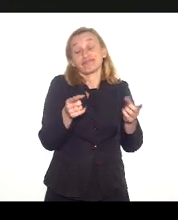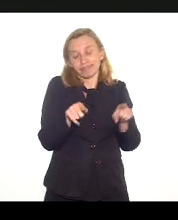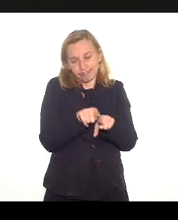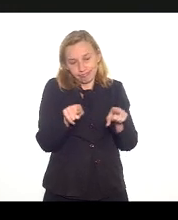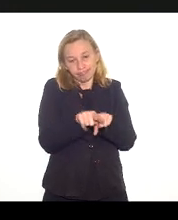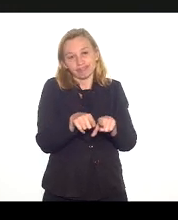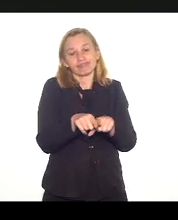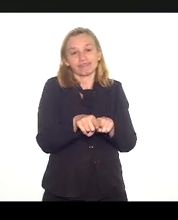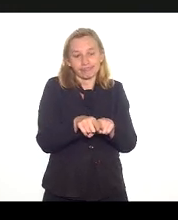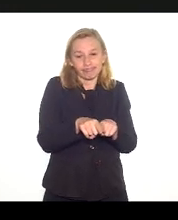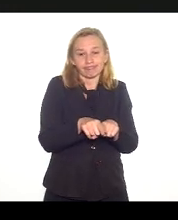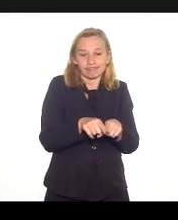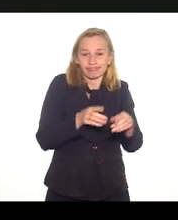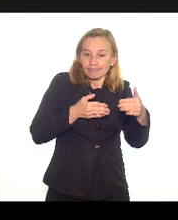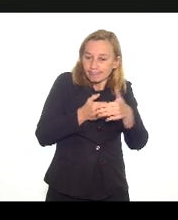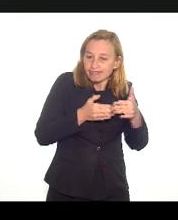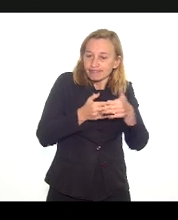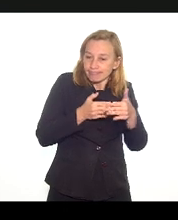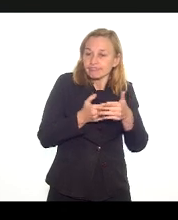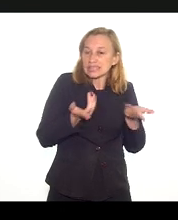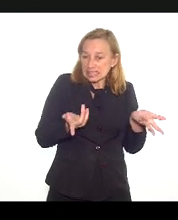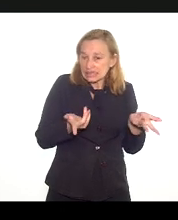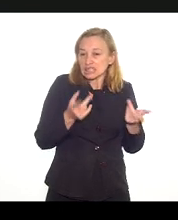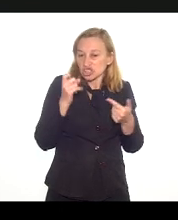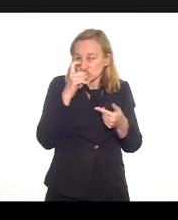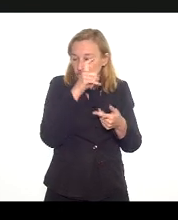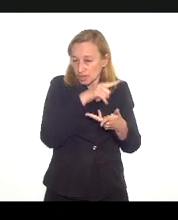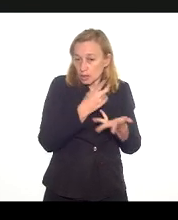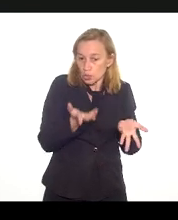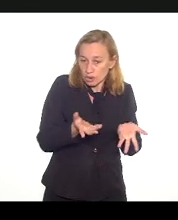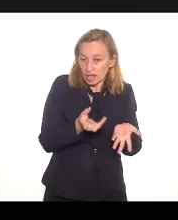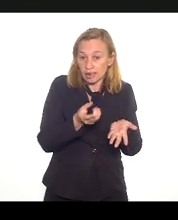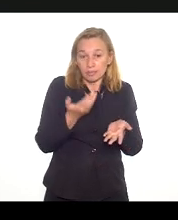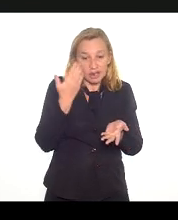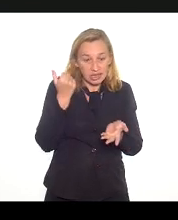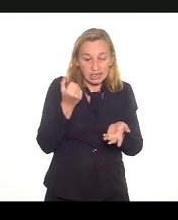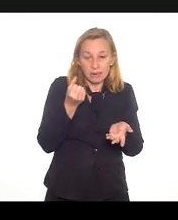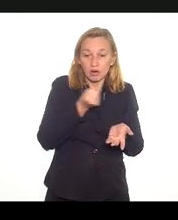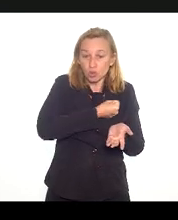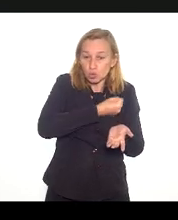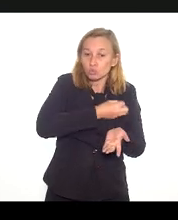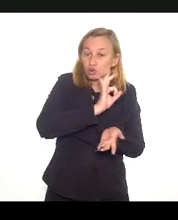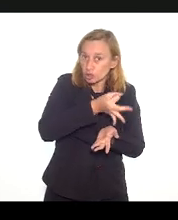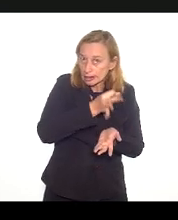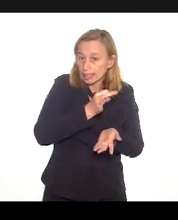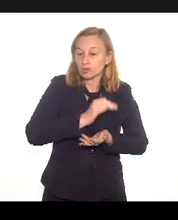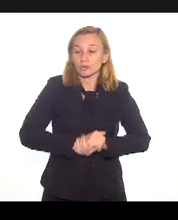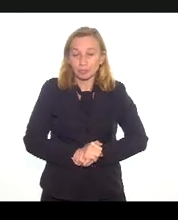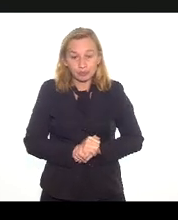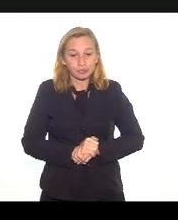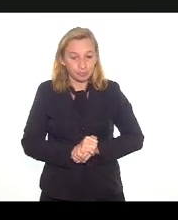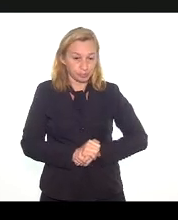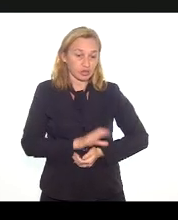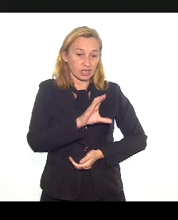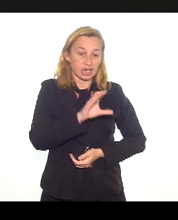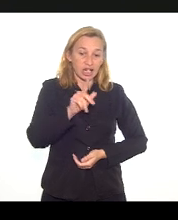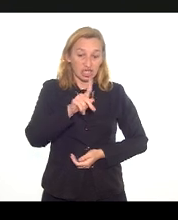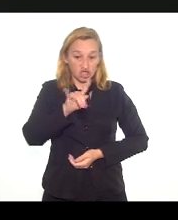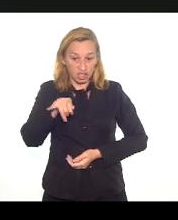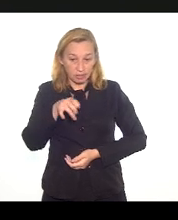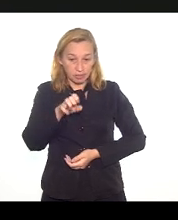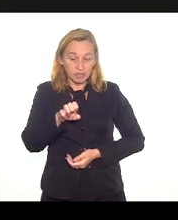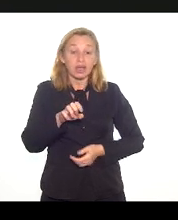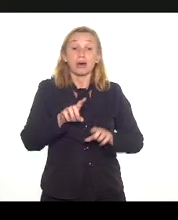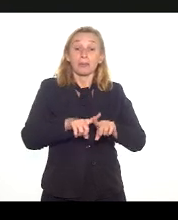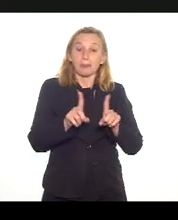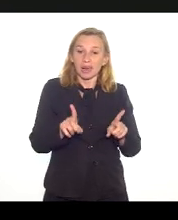trazendo uma sobre-notificação para a PNAD e uma sub-notificação para o Caged. mas, de qualquer